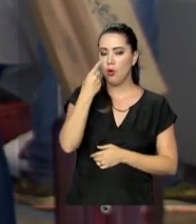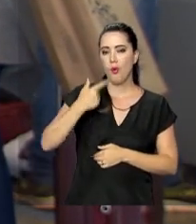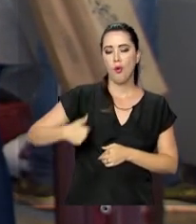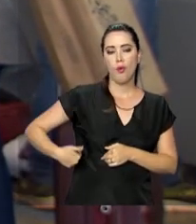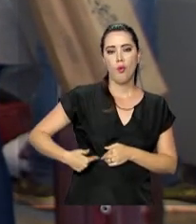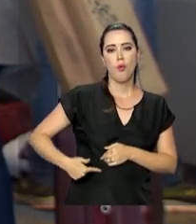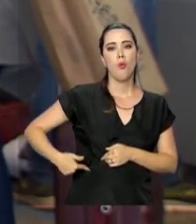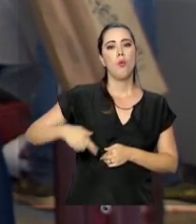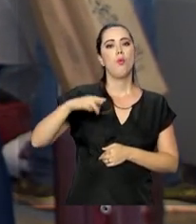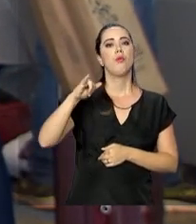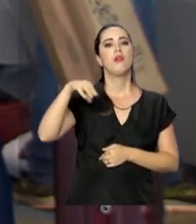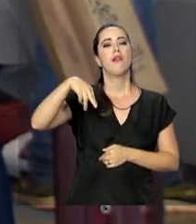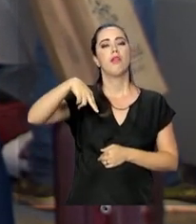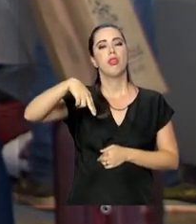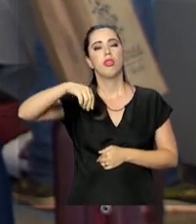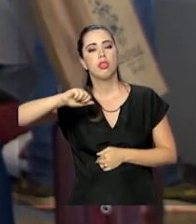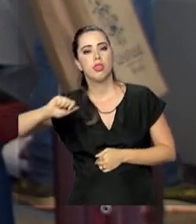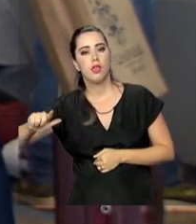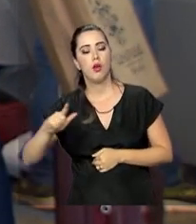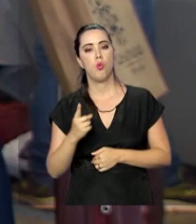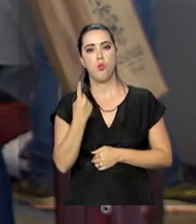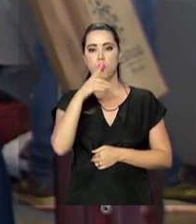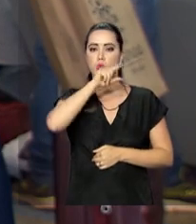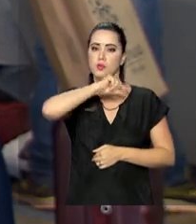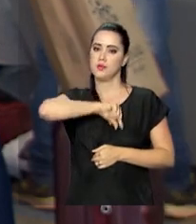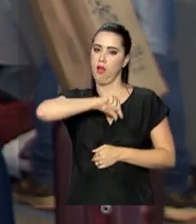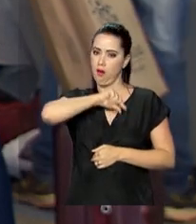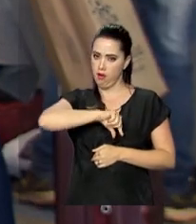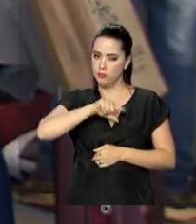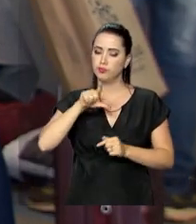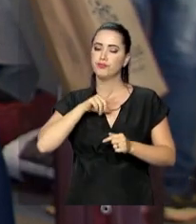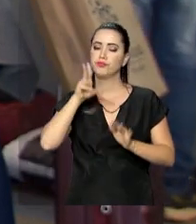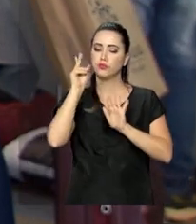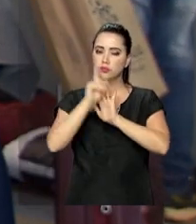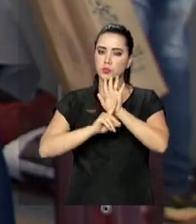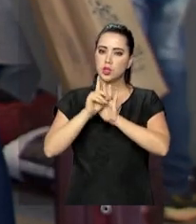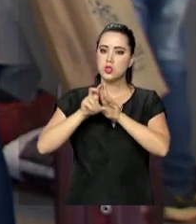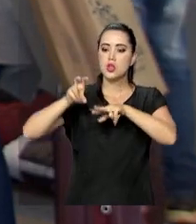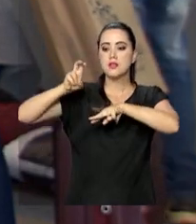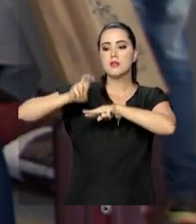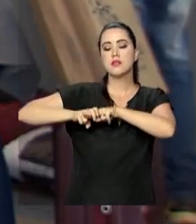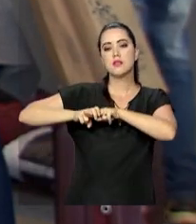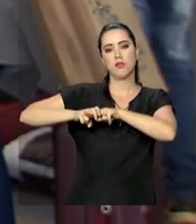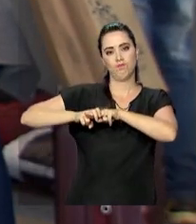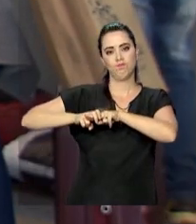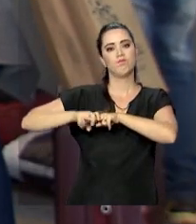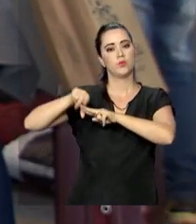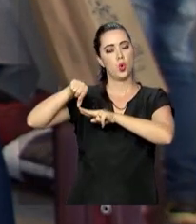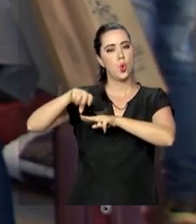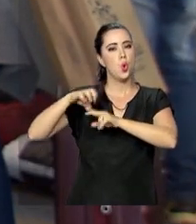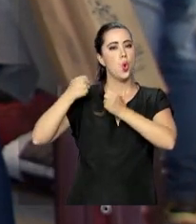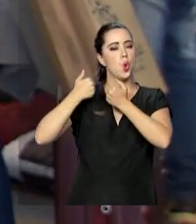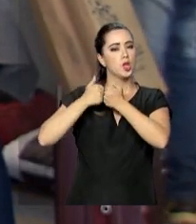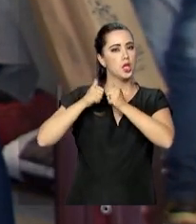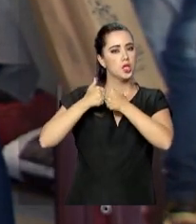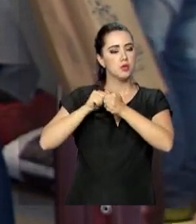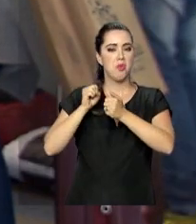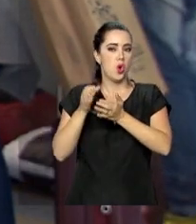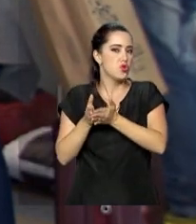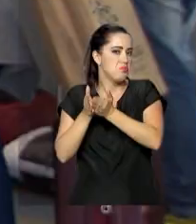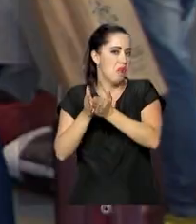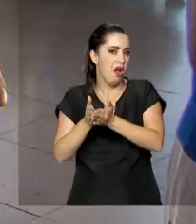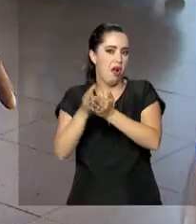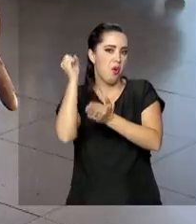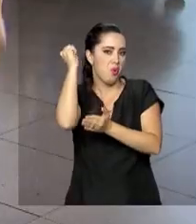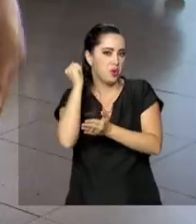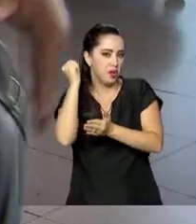crônica, com renda familiar de até um salário mínimo, tenham direito a um assento nos ônibus, barcos ou trens ao viajar de um estado para